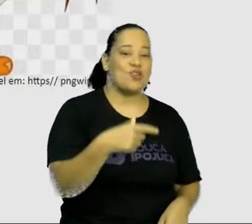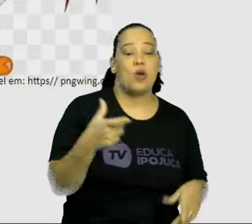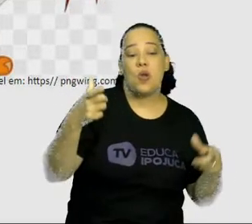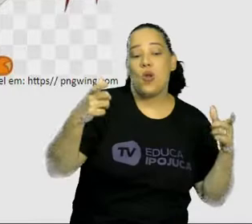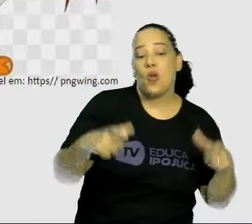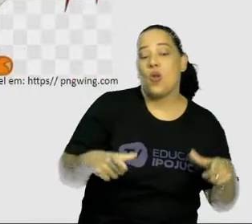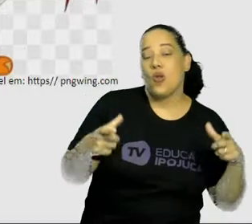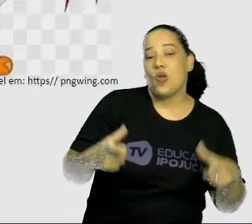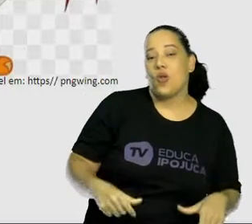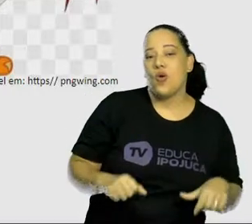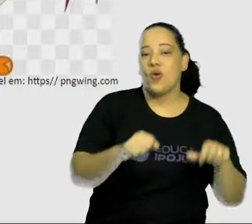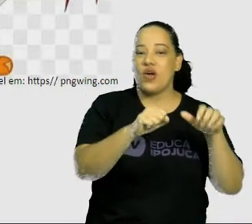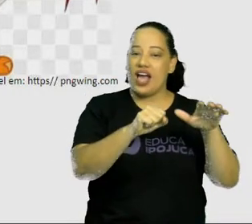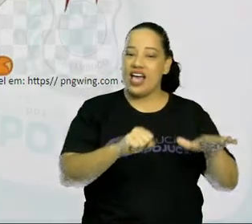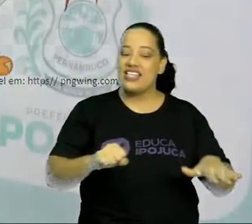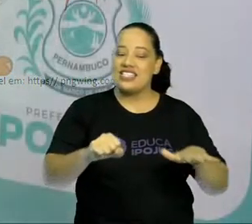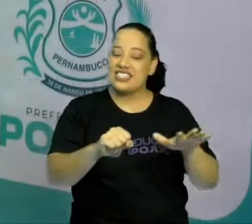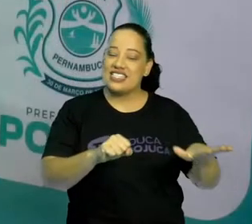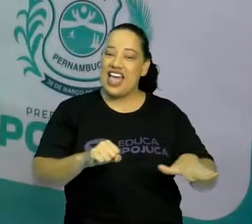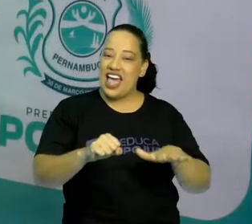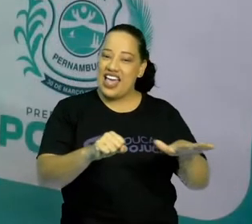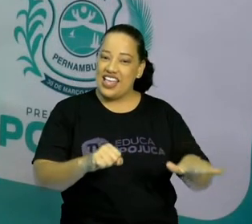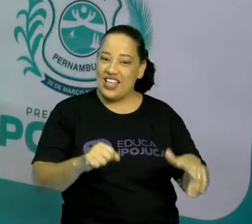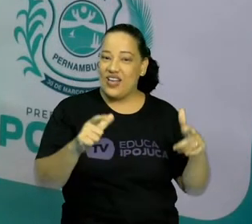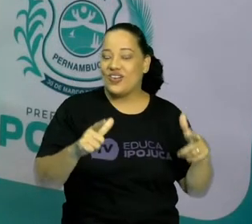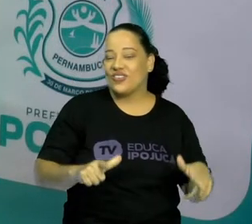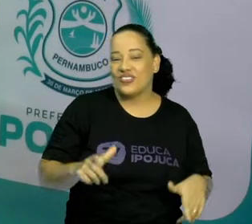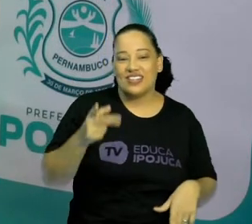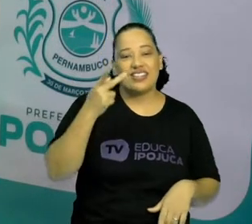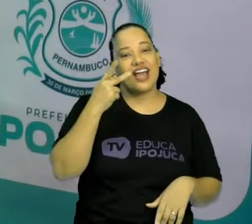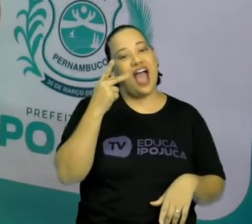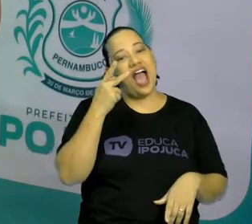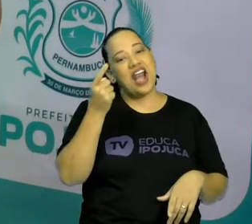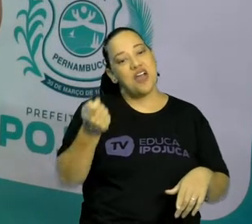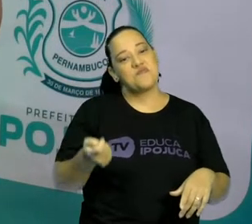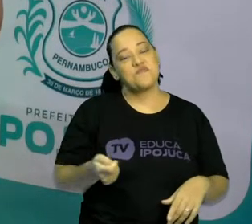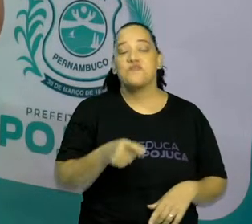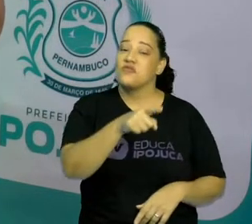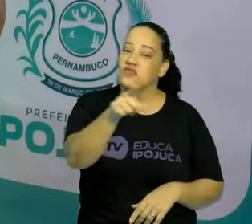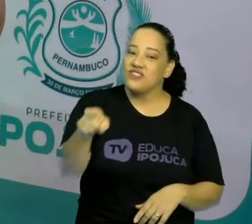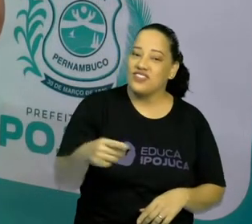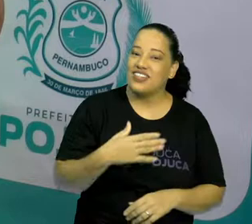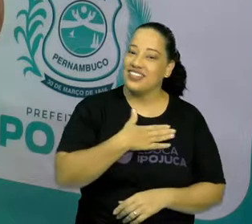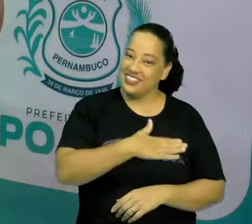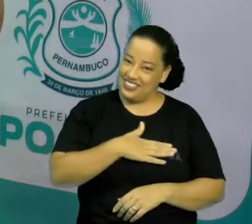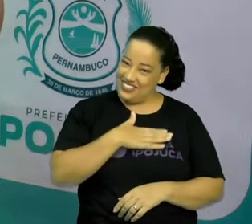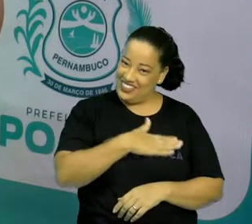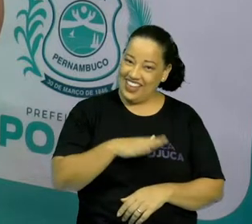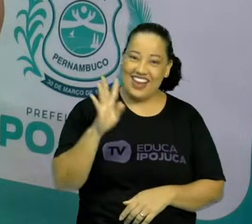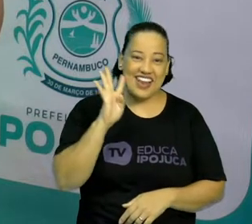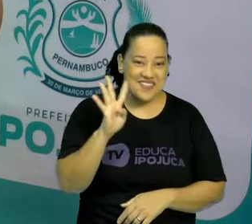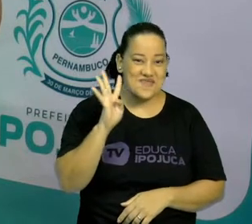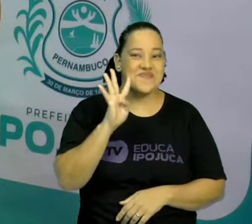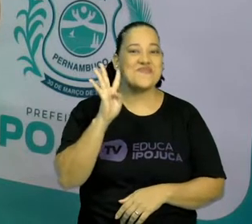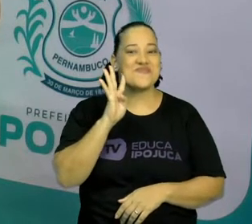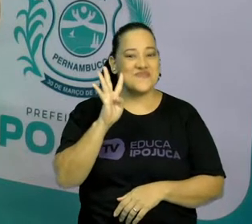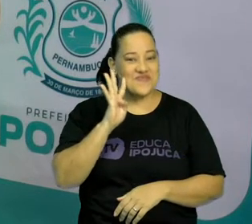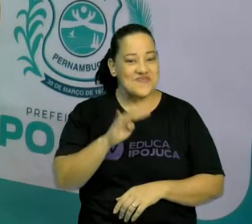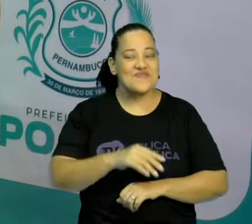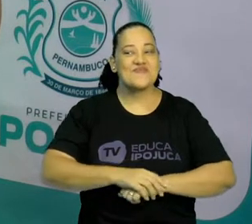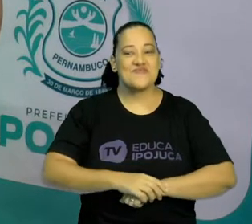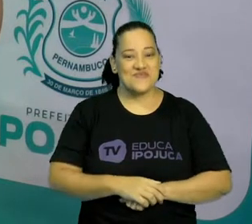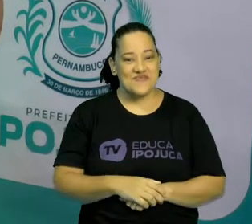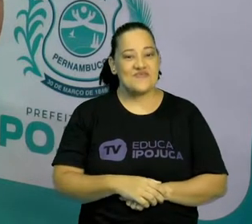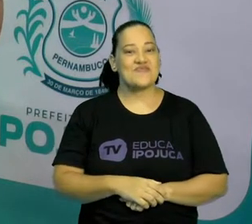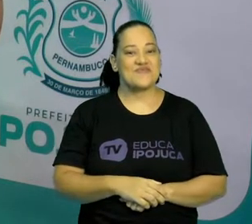E aí, vocês gostaram desta cantiga? Legal, né? Muito legal